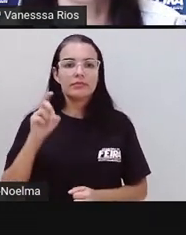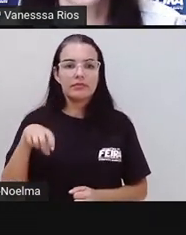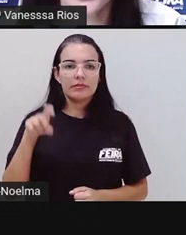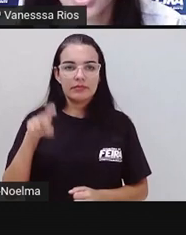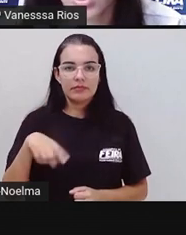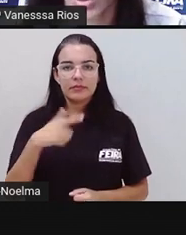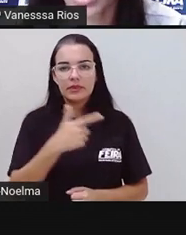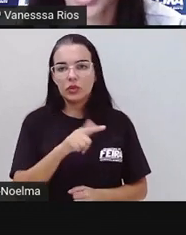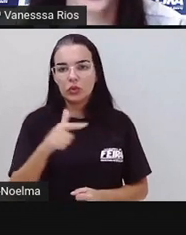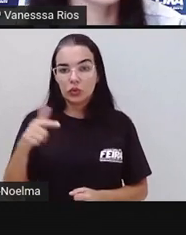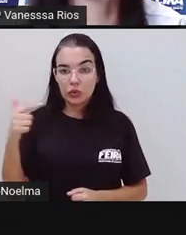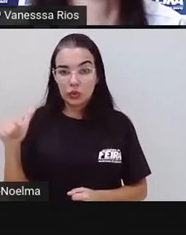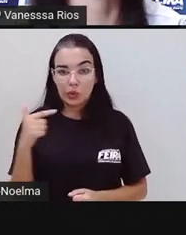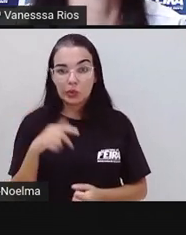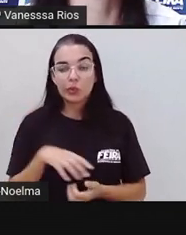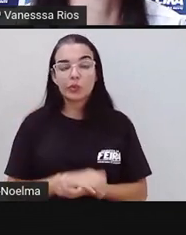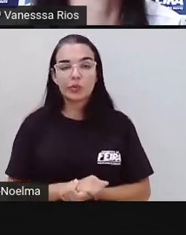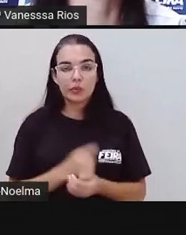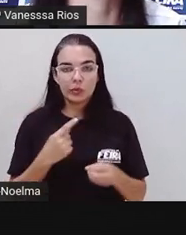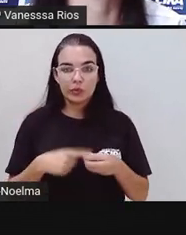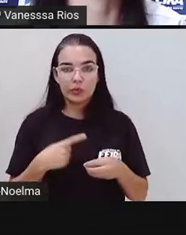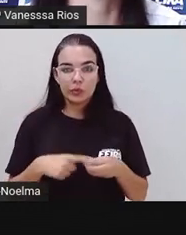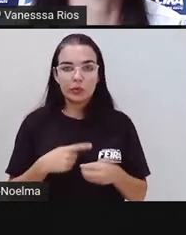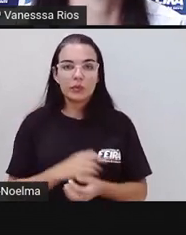de outros distritos.